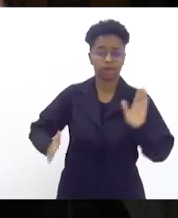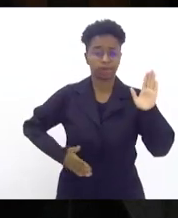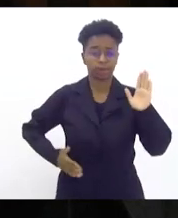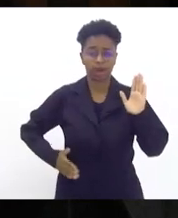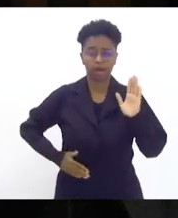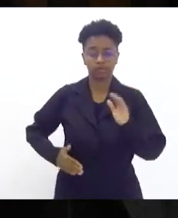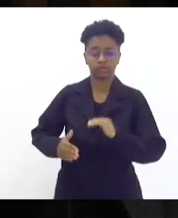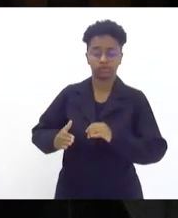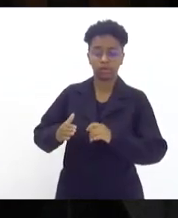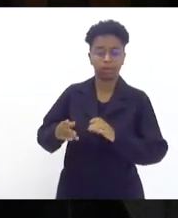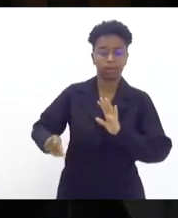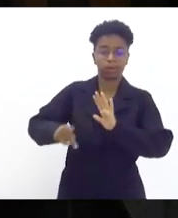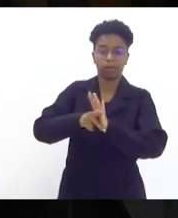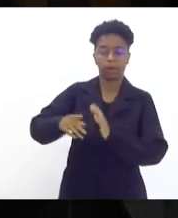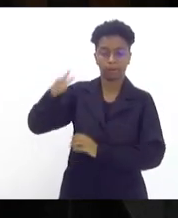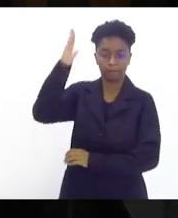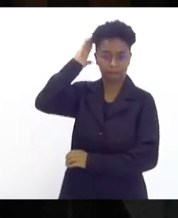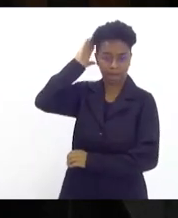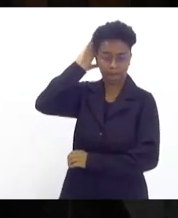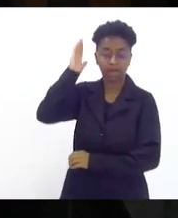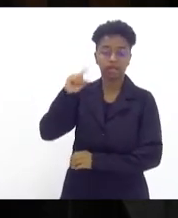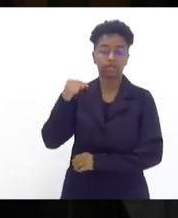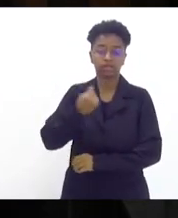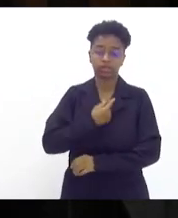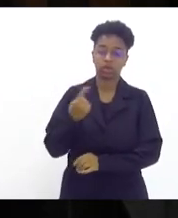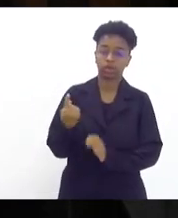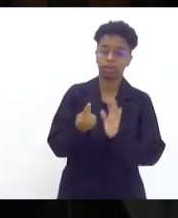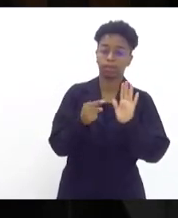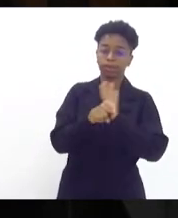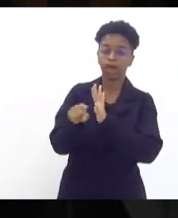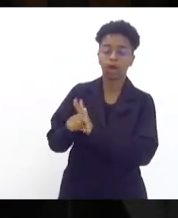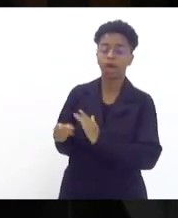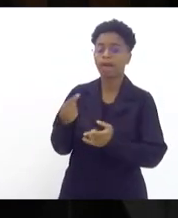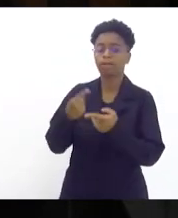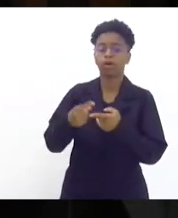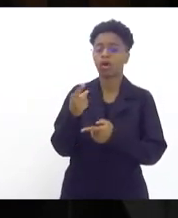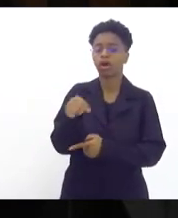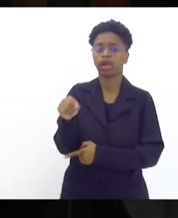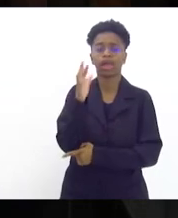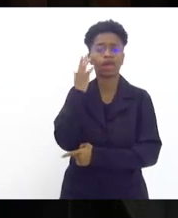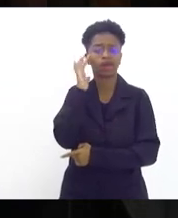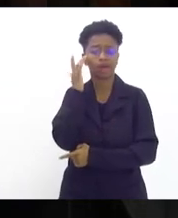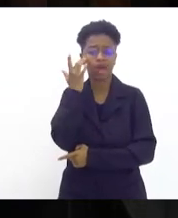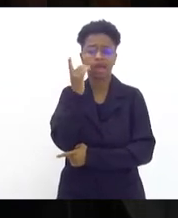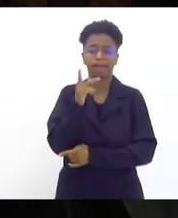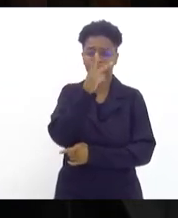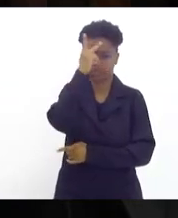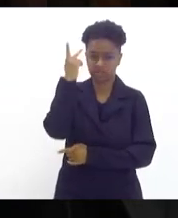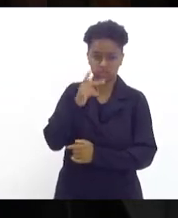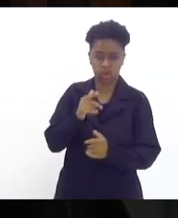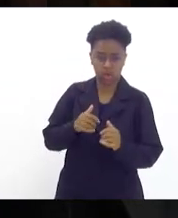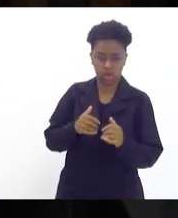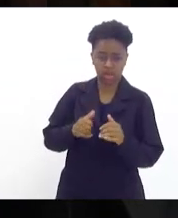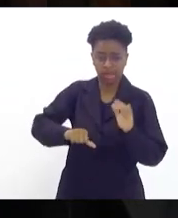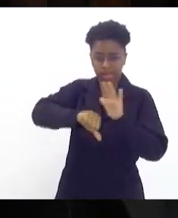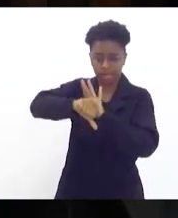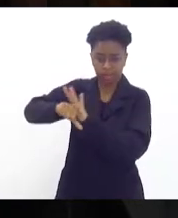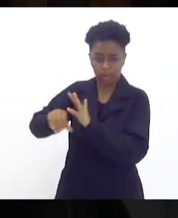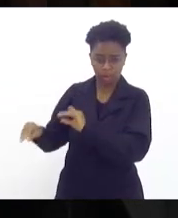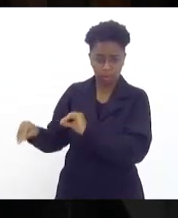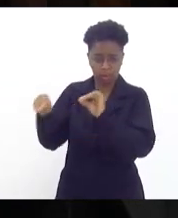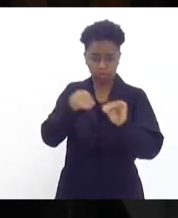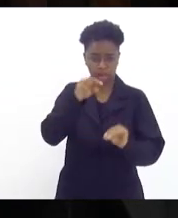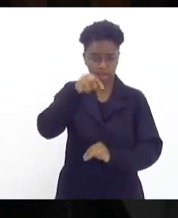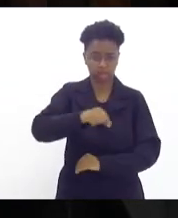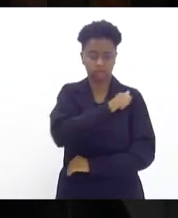Estado do Pará. E a gente faz aqui uma pergunta. Por que será que esses criminosos estão migrando de outros estados para